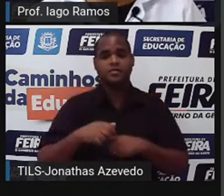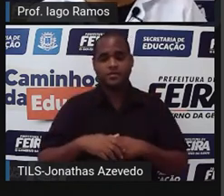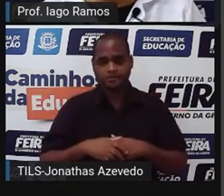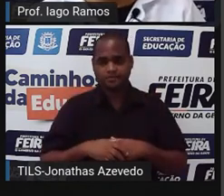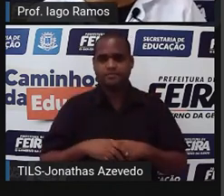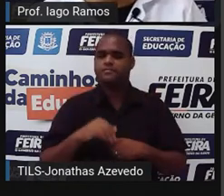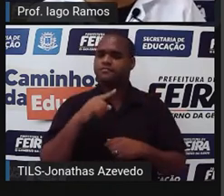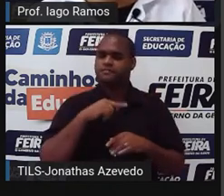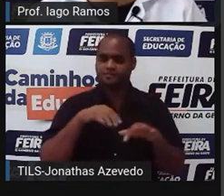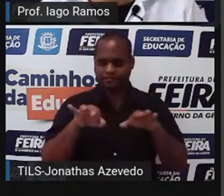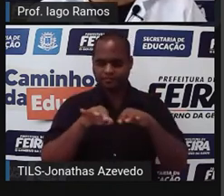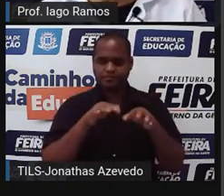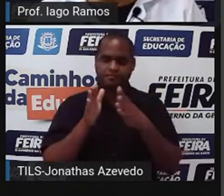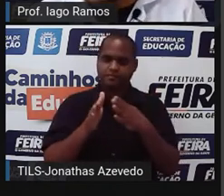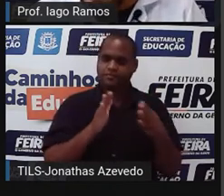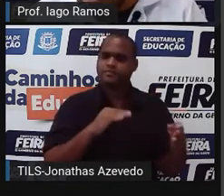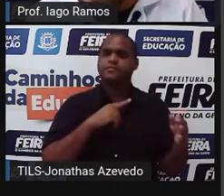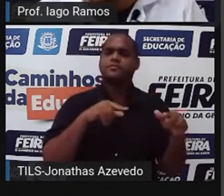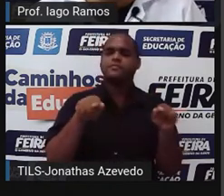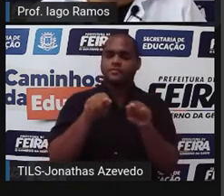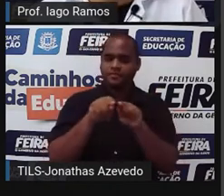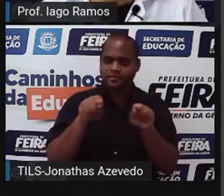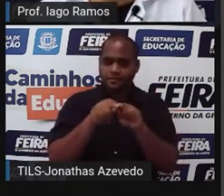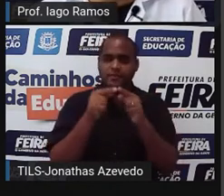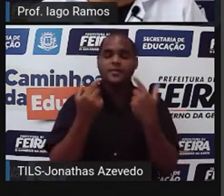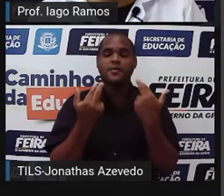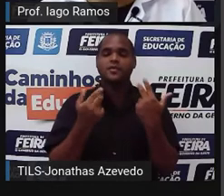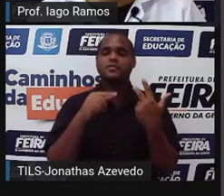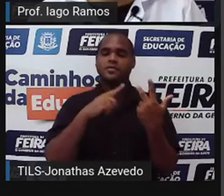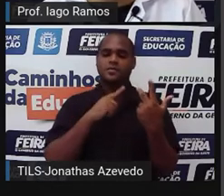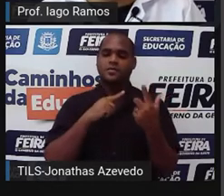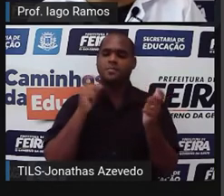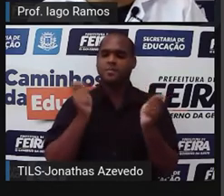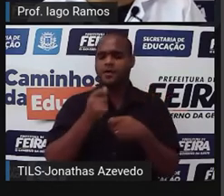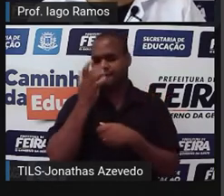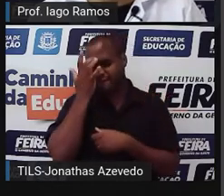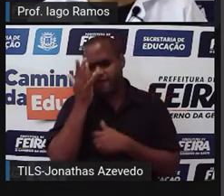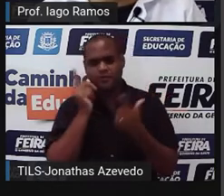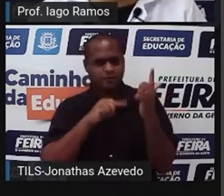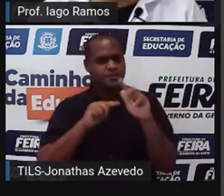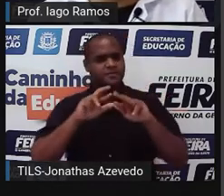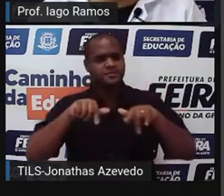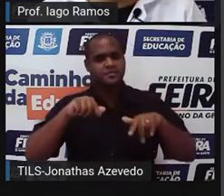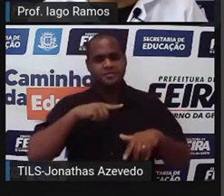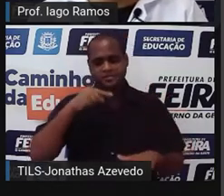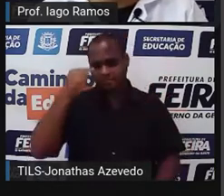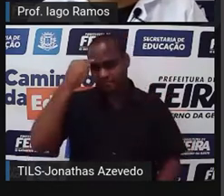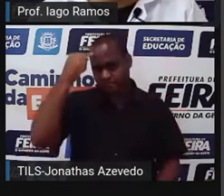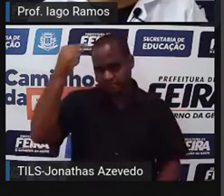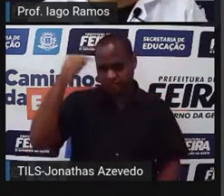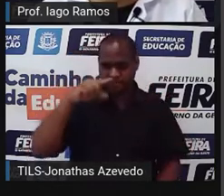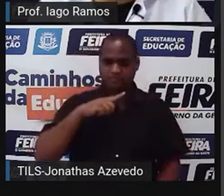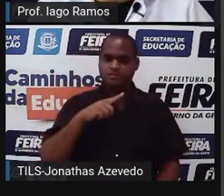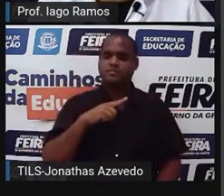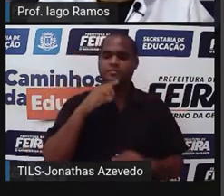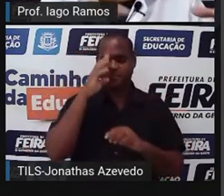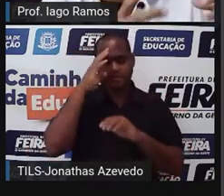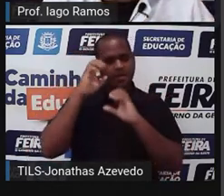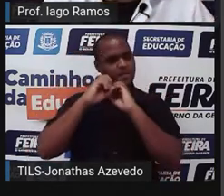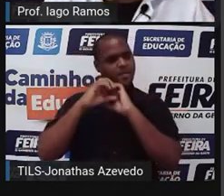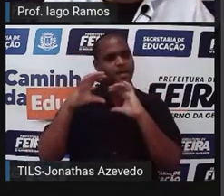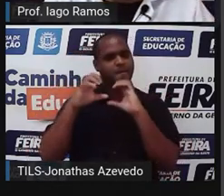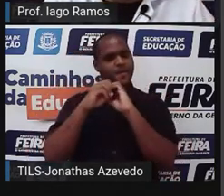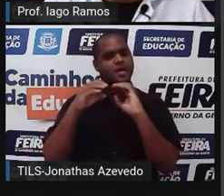formas de organização também deixam mais fácil pra nós a maneira de entender o que é que se